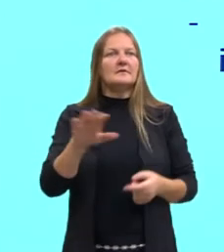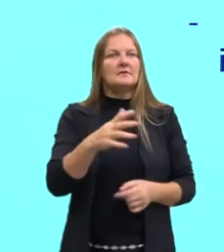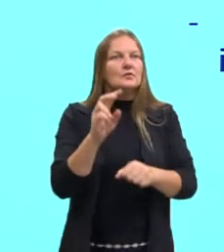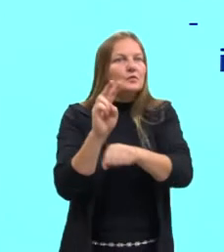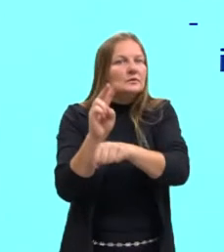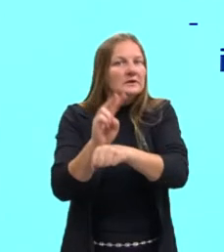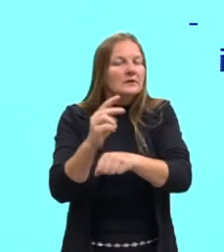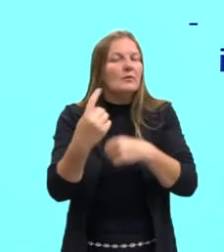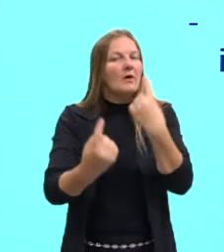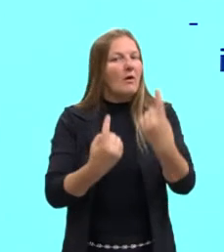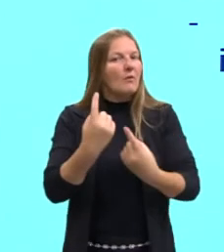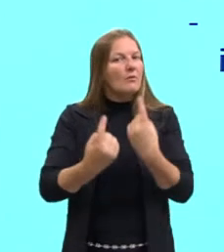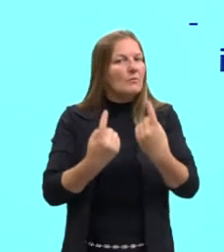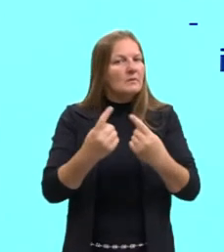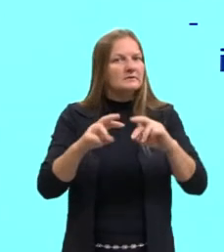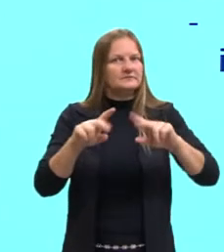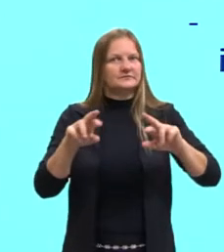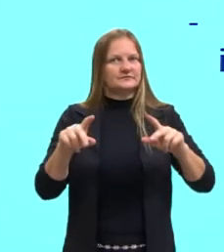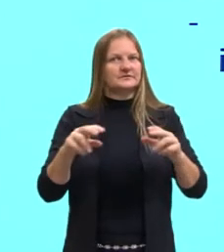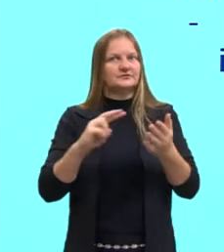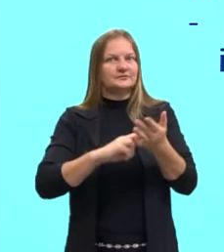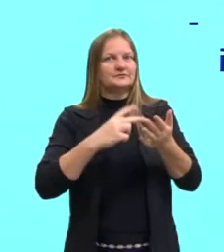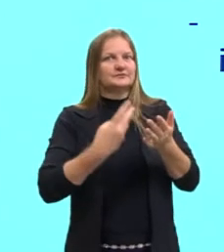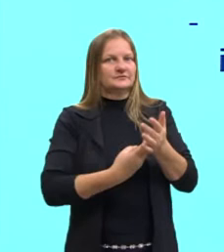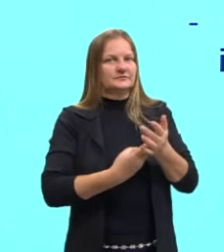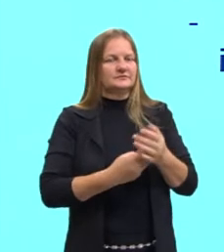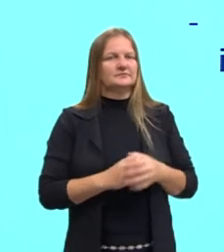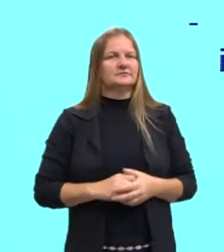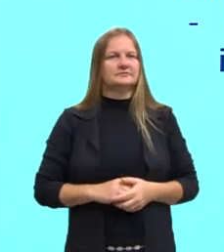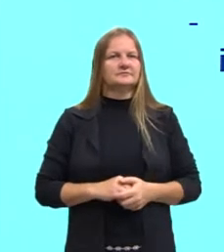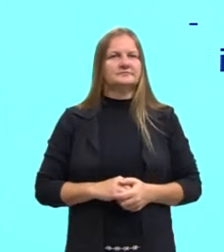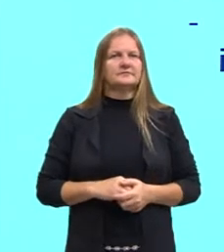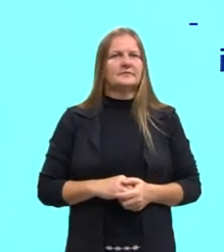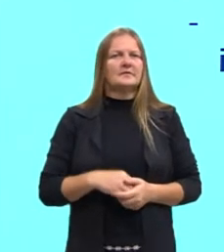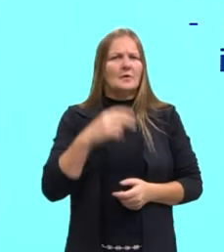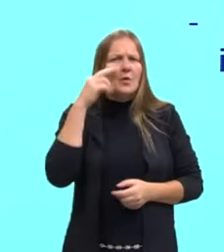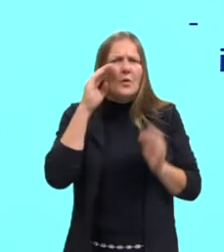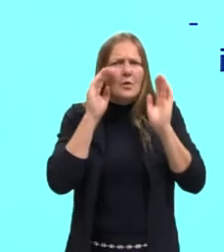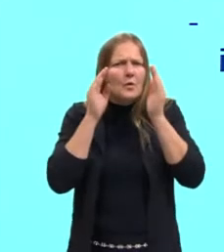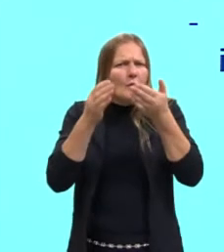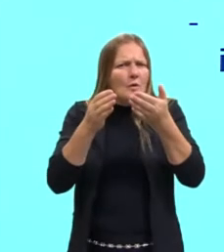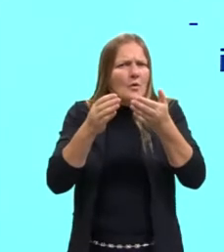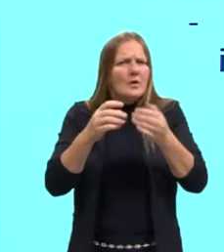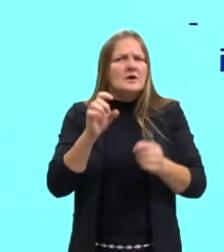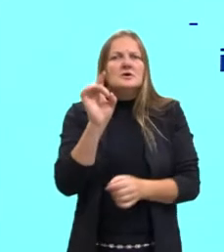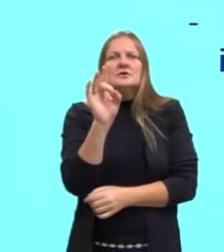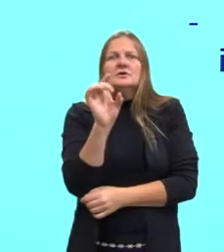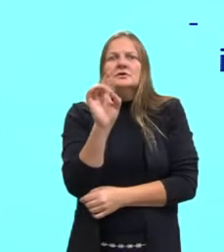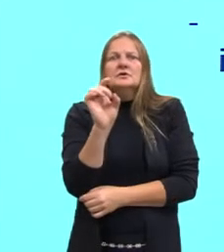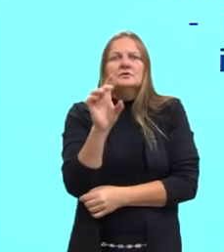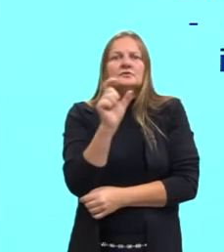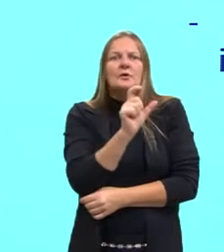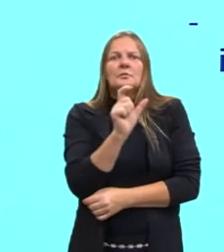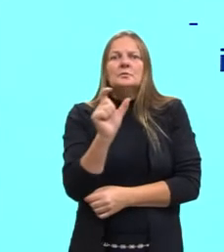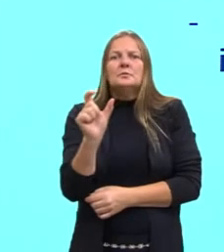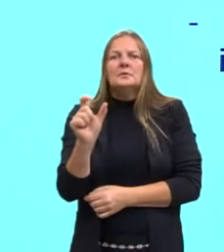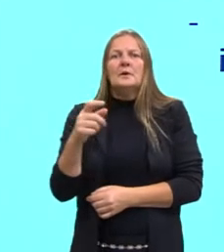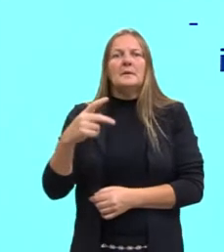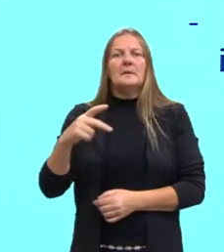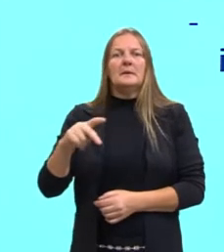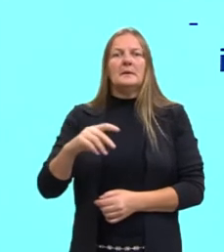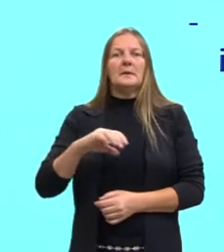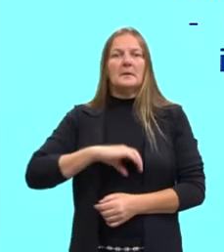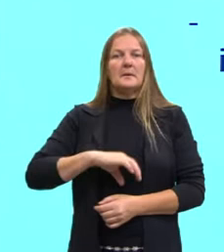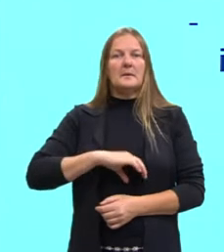cuidado, pessoal. Assim, temos que observar a seguinte questão. É, eu não posso me fixar só nas palavras que são parecidas com português,